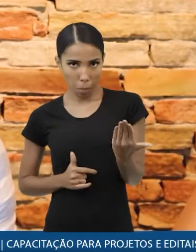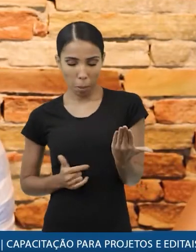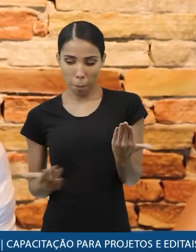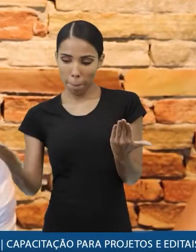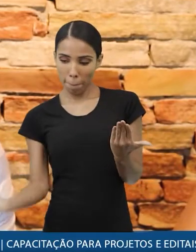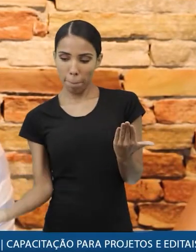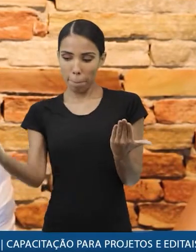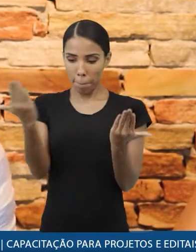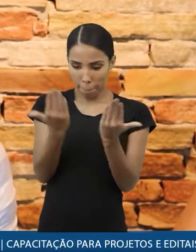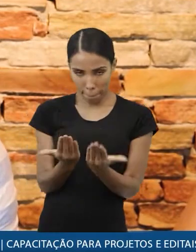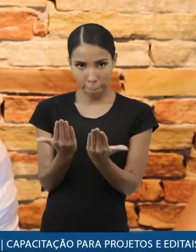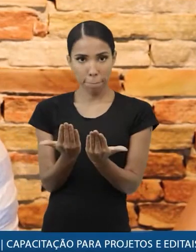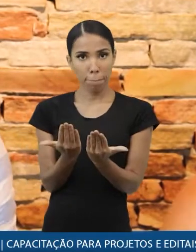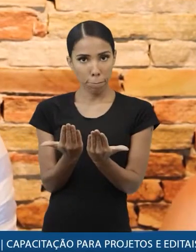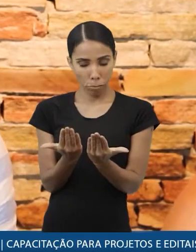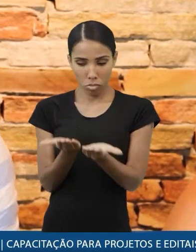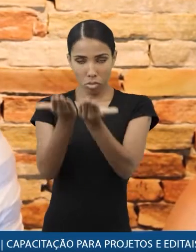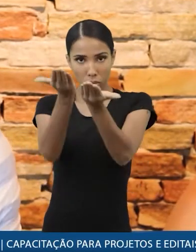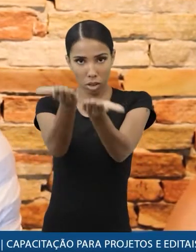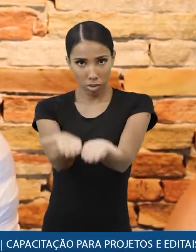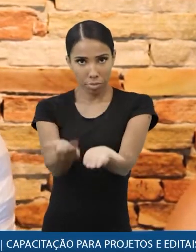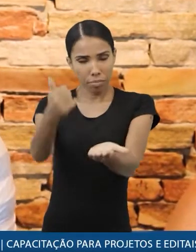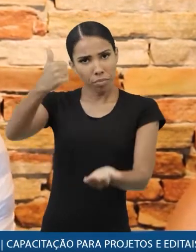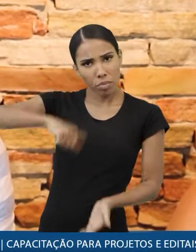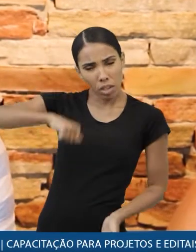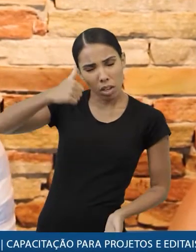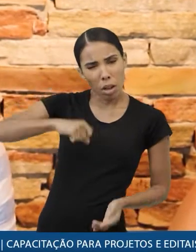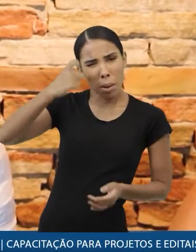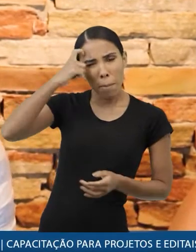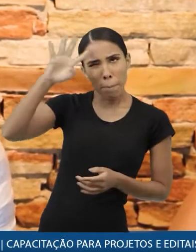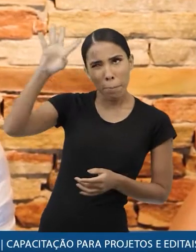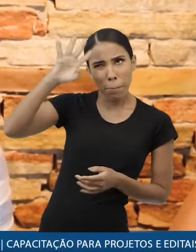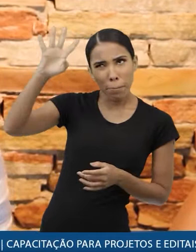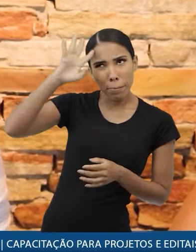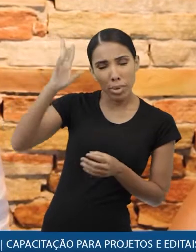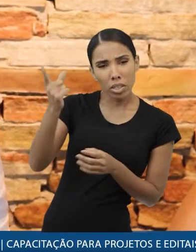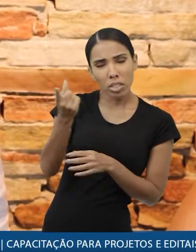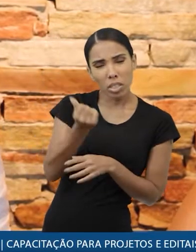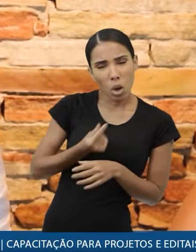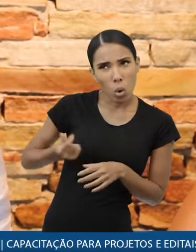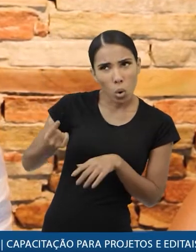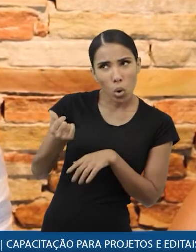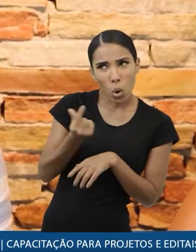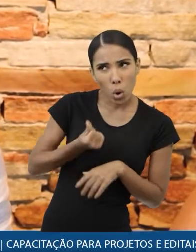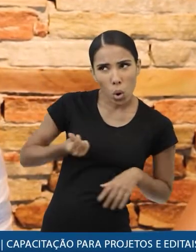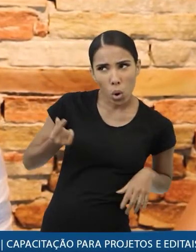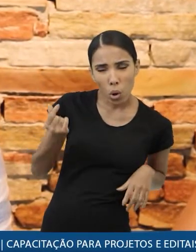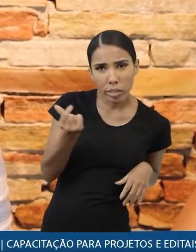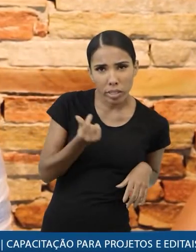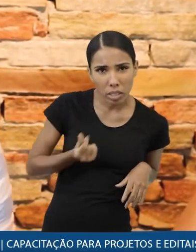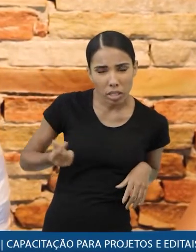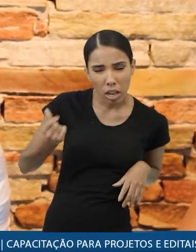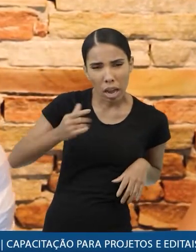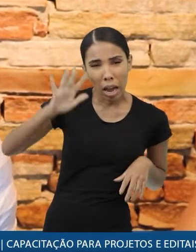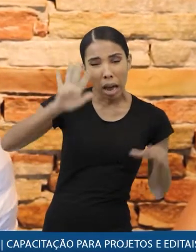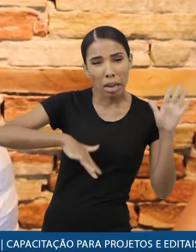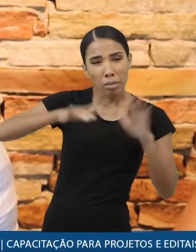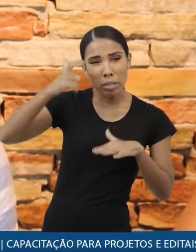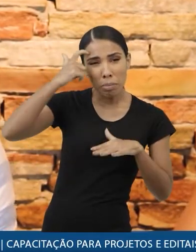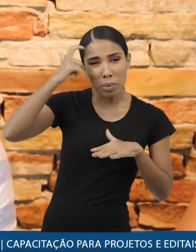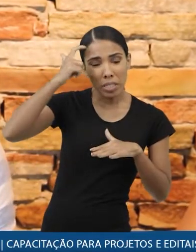para o seu analista, né? Muita gente quando começa a pensar o orçamento tem uma ideia um pouco, às vezes,